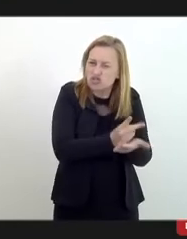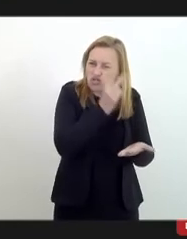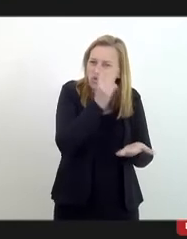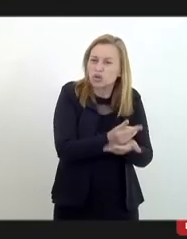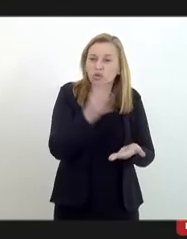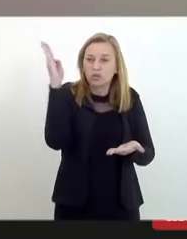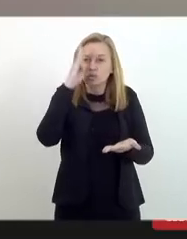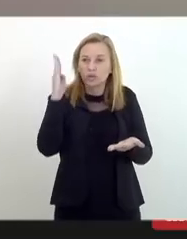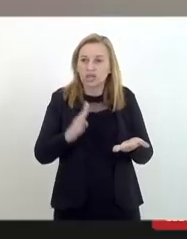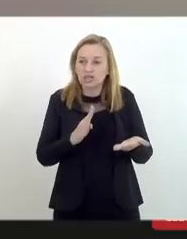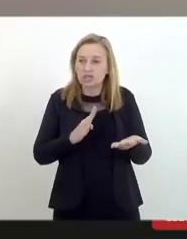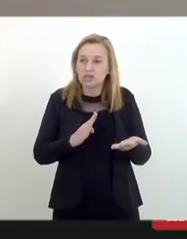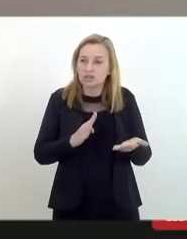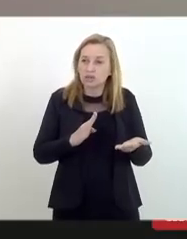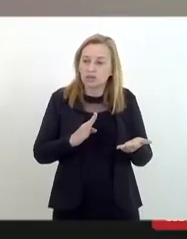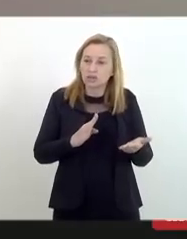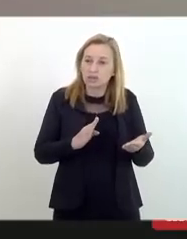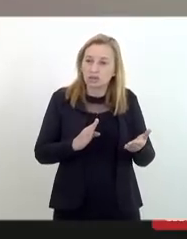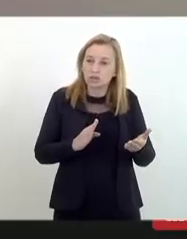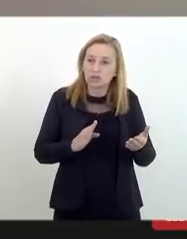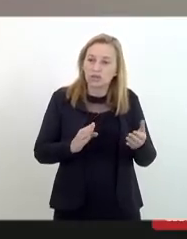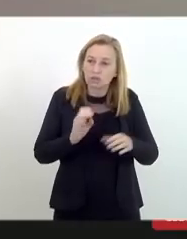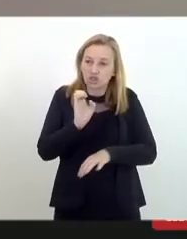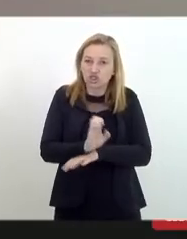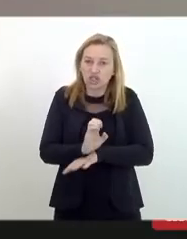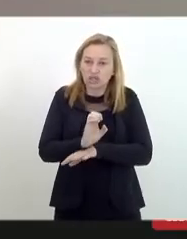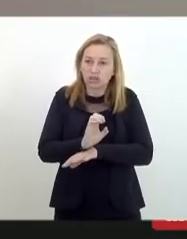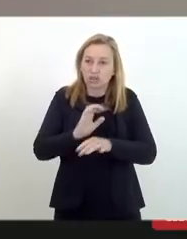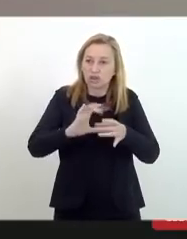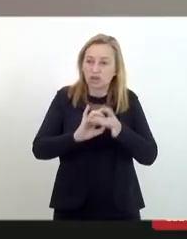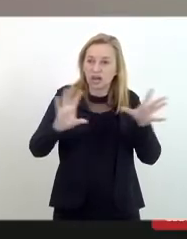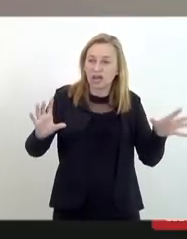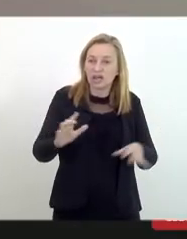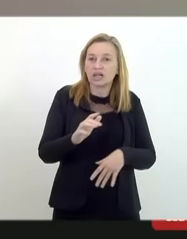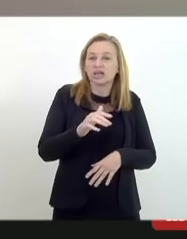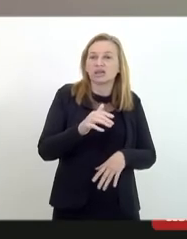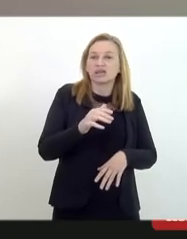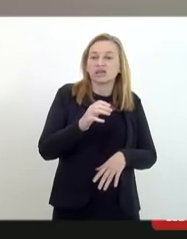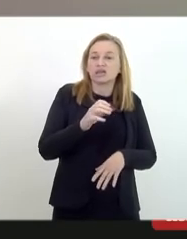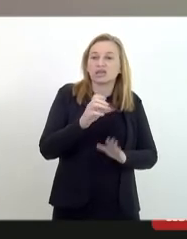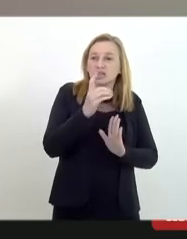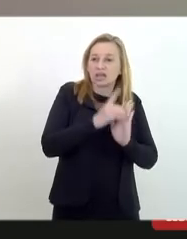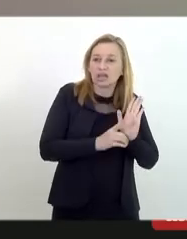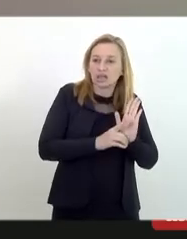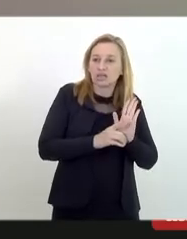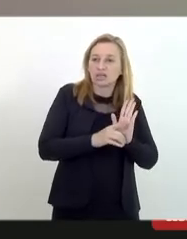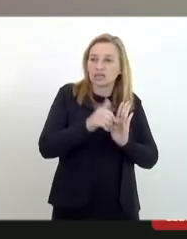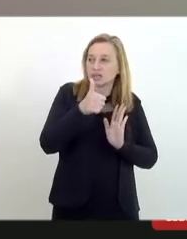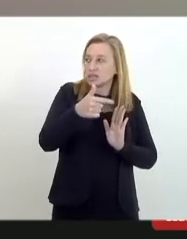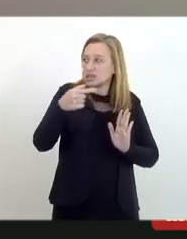passou a ser um Estado laico com o Decreto 117-A de 1890